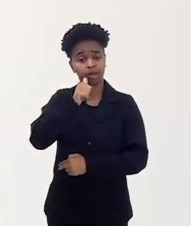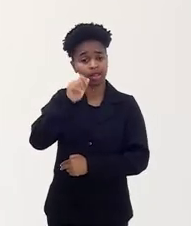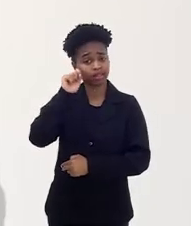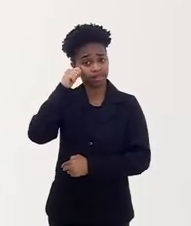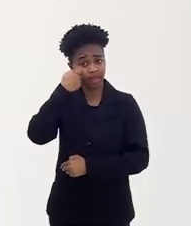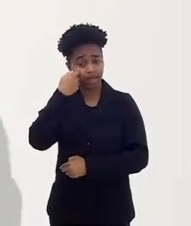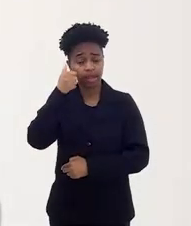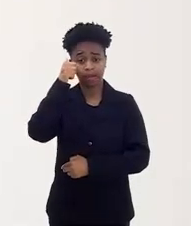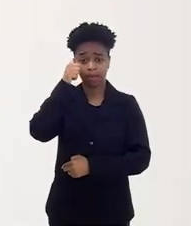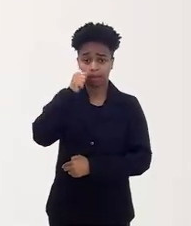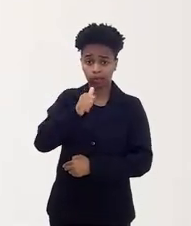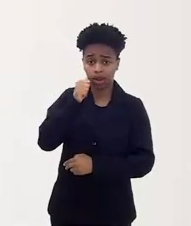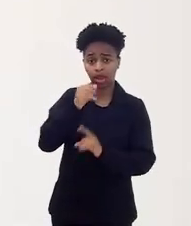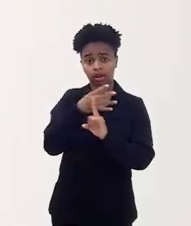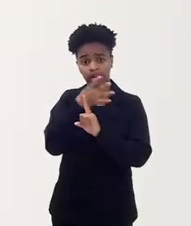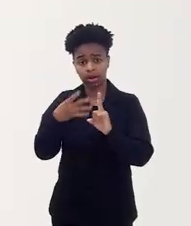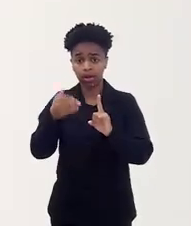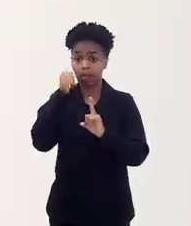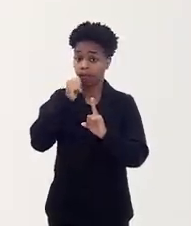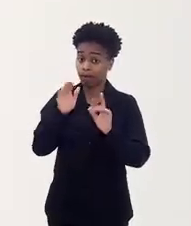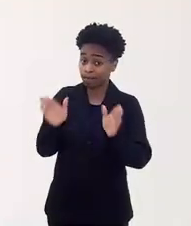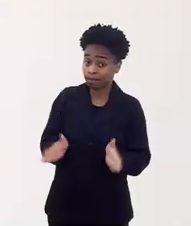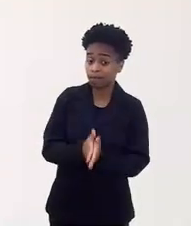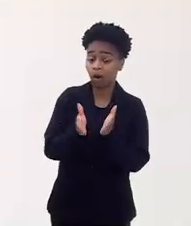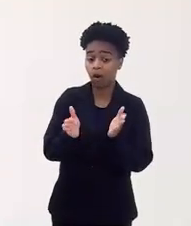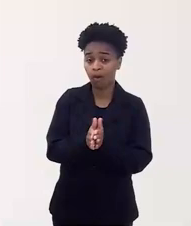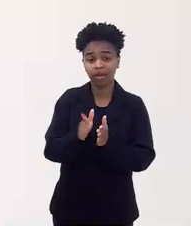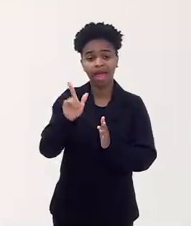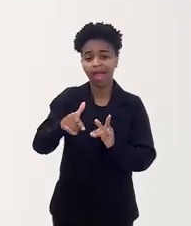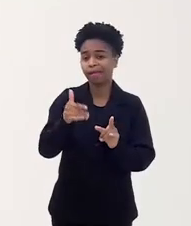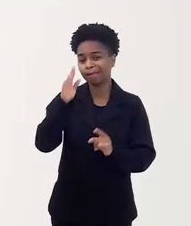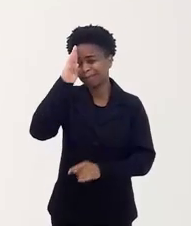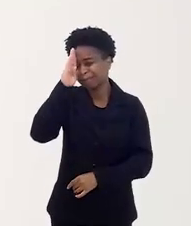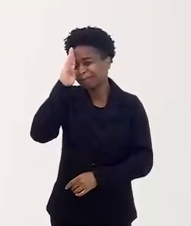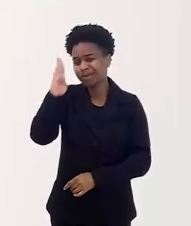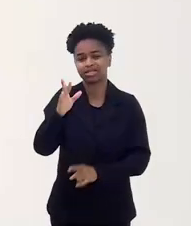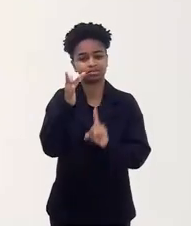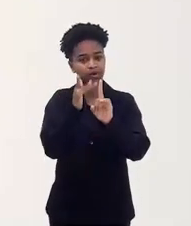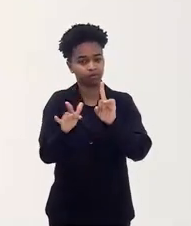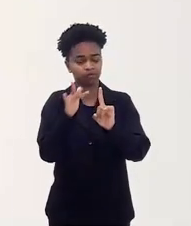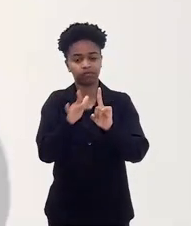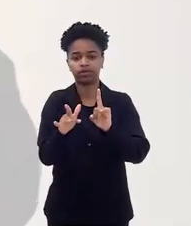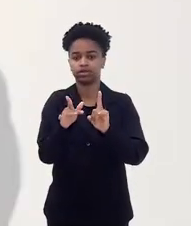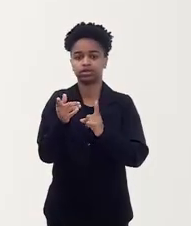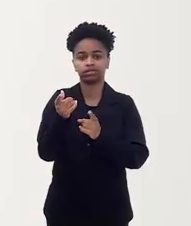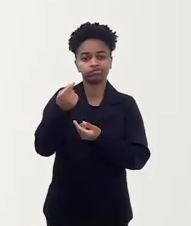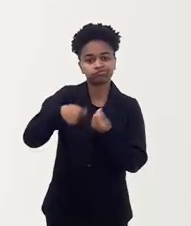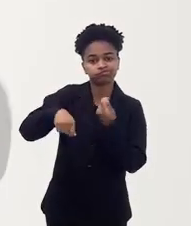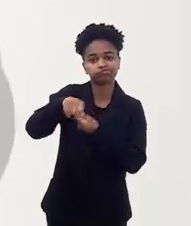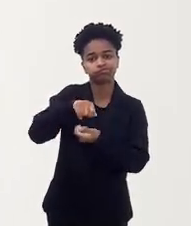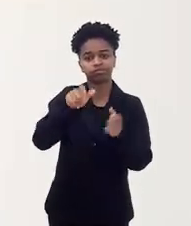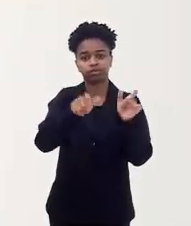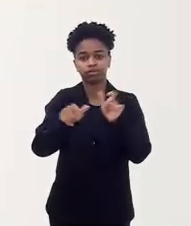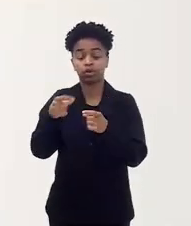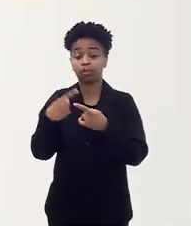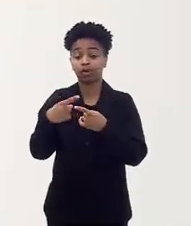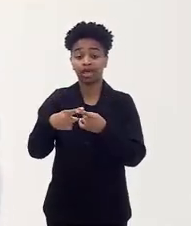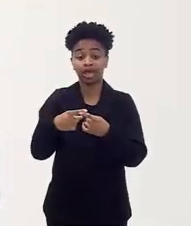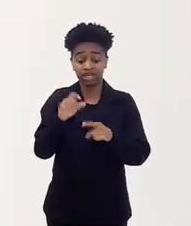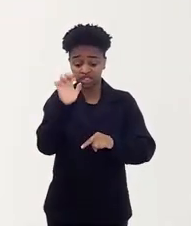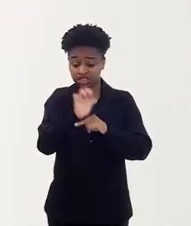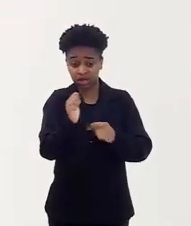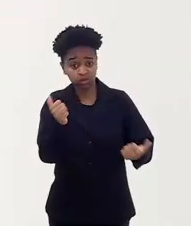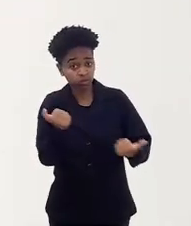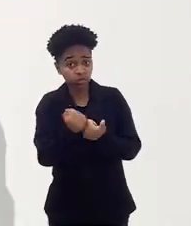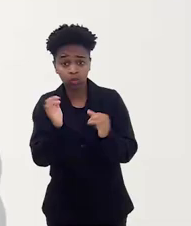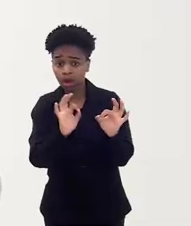mulheres LGBTs, mulheres pobres, somos as maiores vítimas do tráfico de pessoas. Pessoas que não têm assistência do Estado,